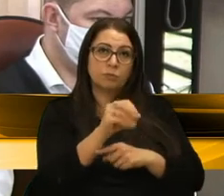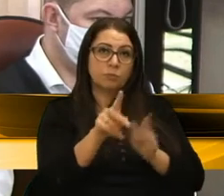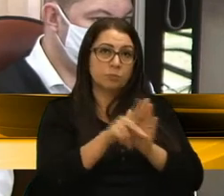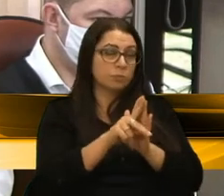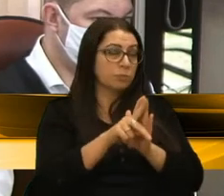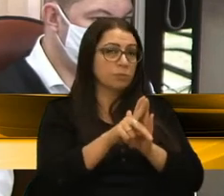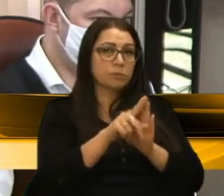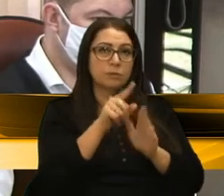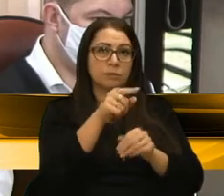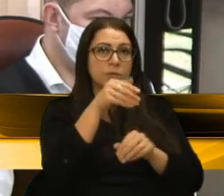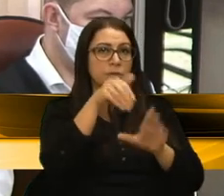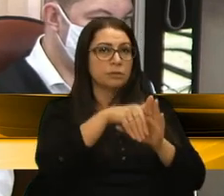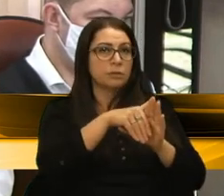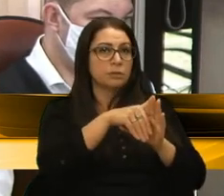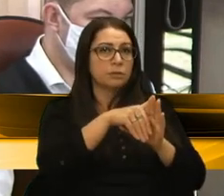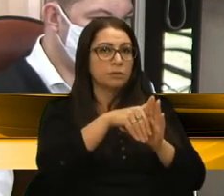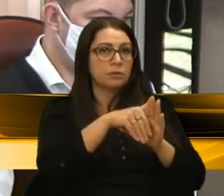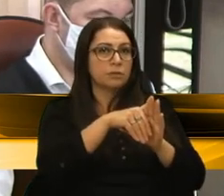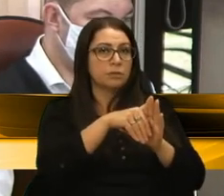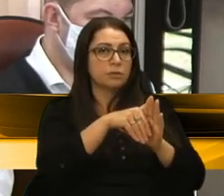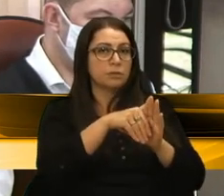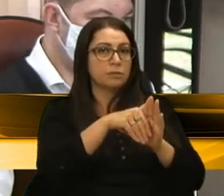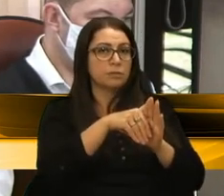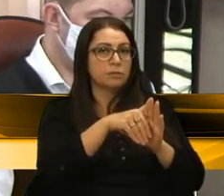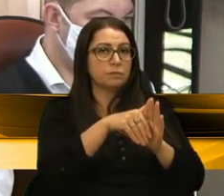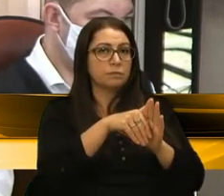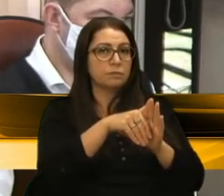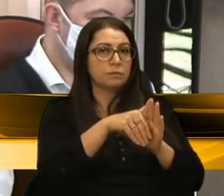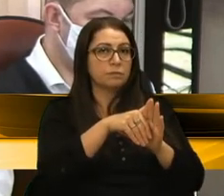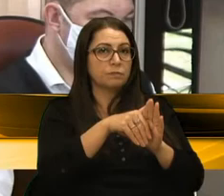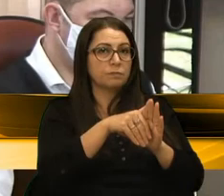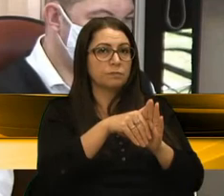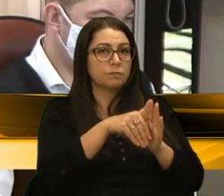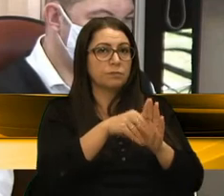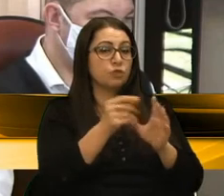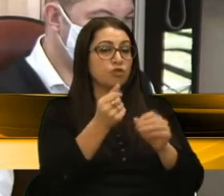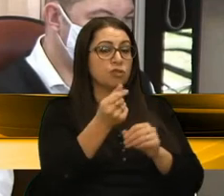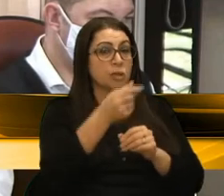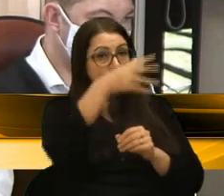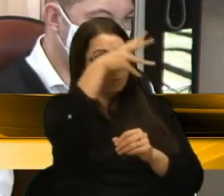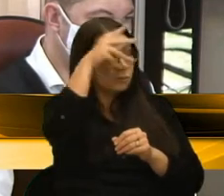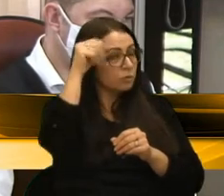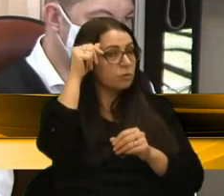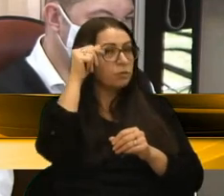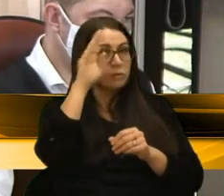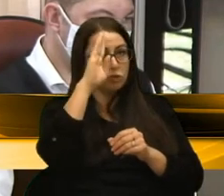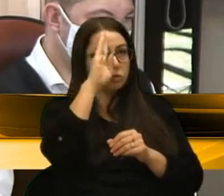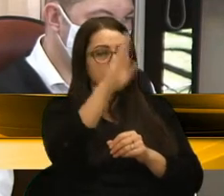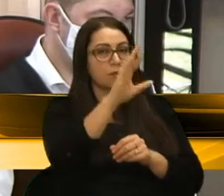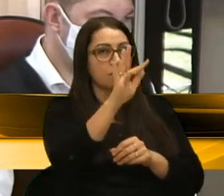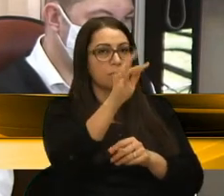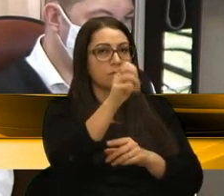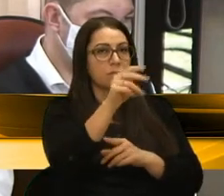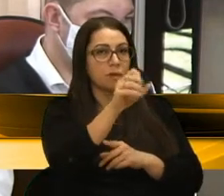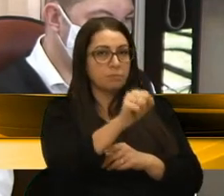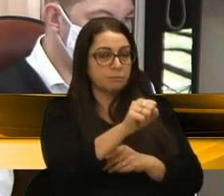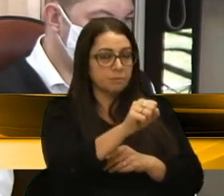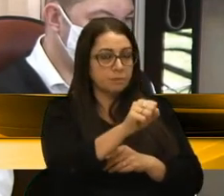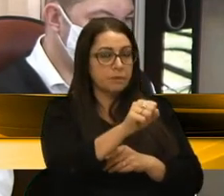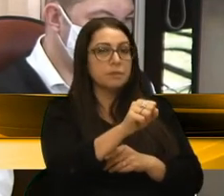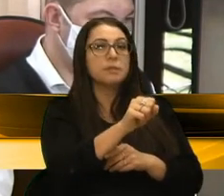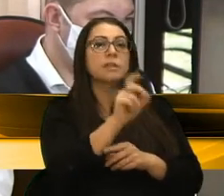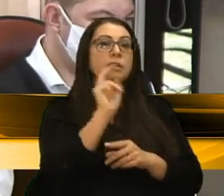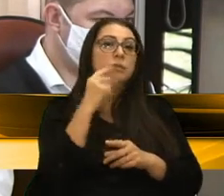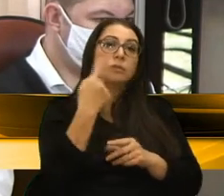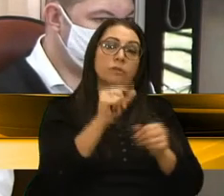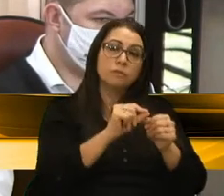passa por dentro do cofre da prefeitura. Ele vai direto para FAPS. E aqui a gente está